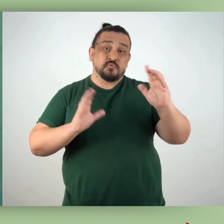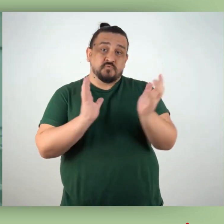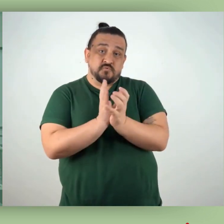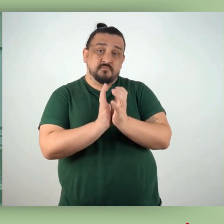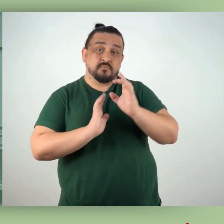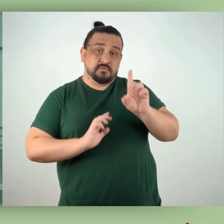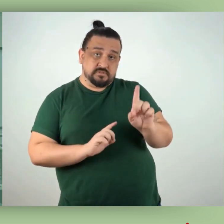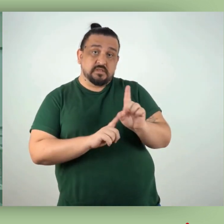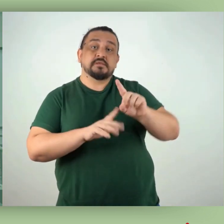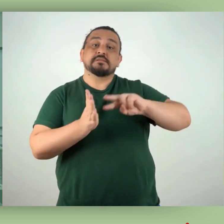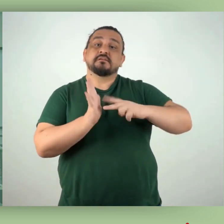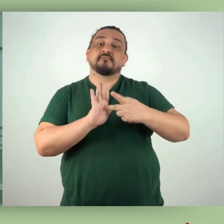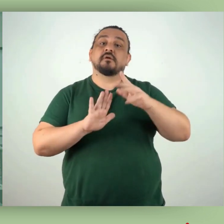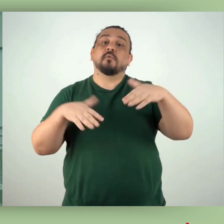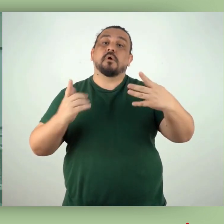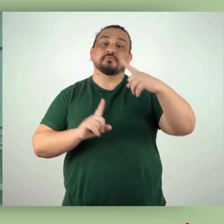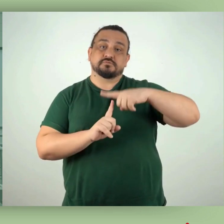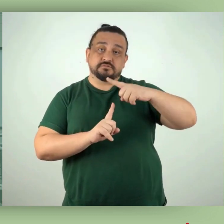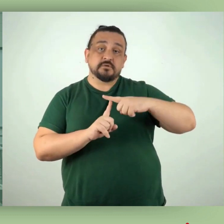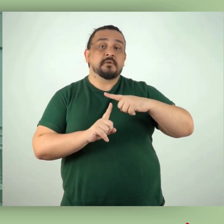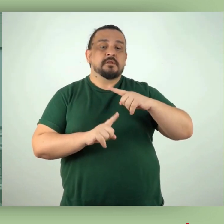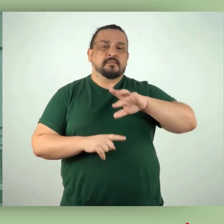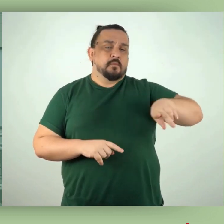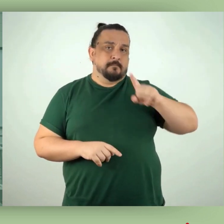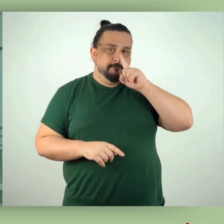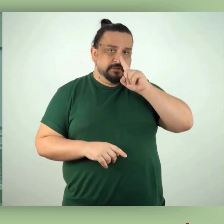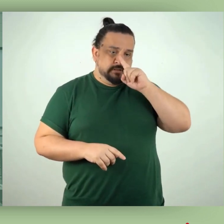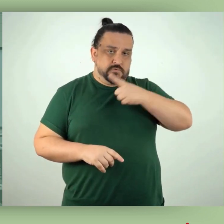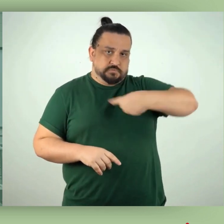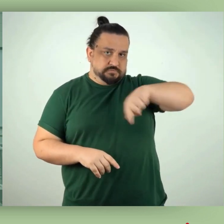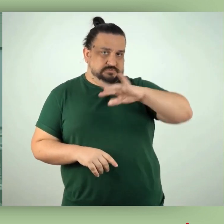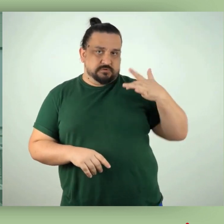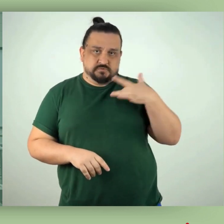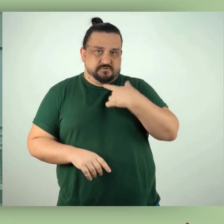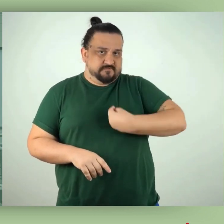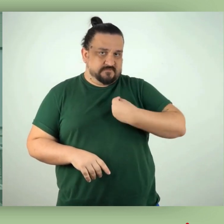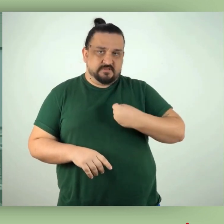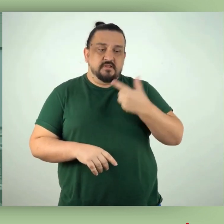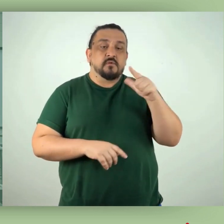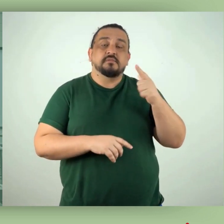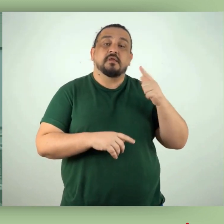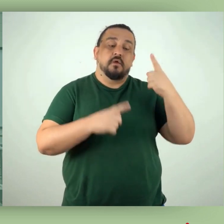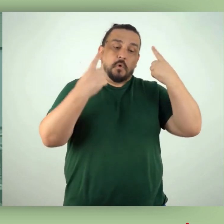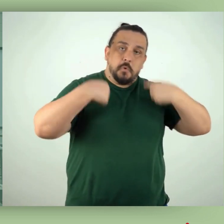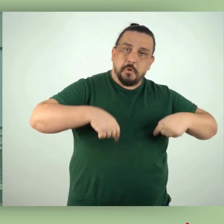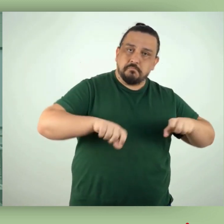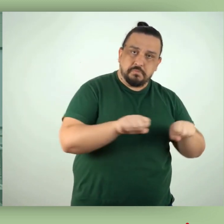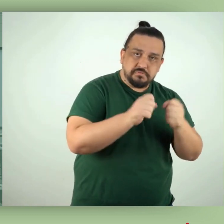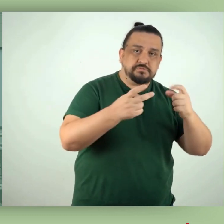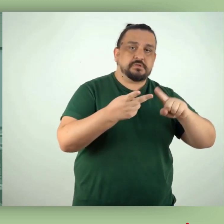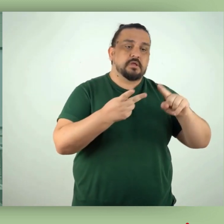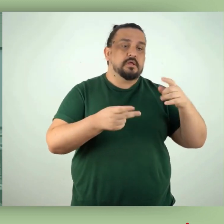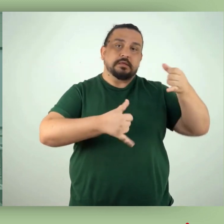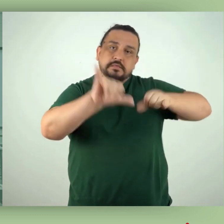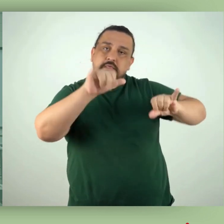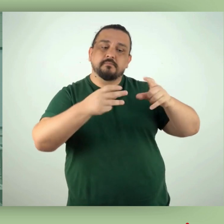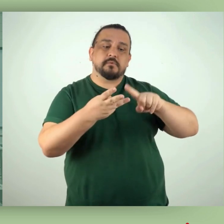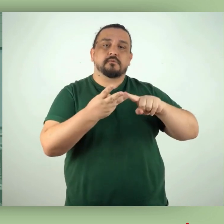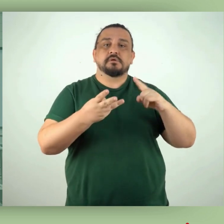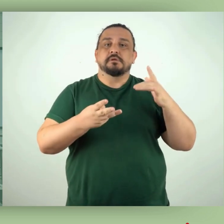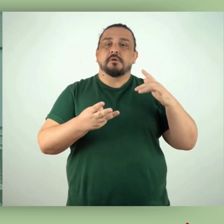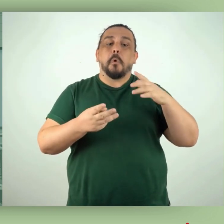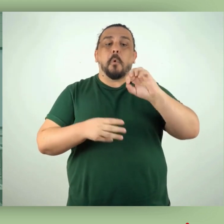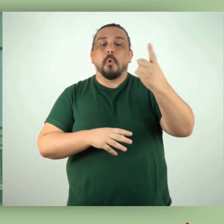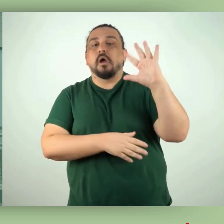O grupo D é composto por resíduos que não apresentam risco biológico, químico ou radiológico à saúde